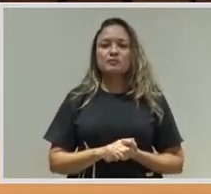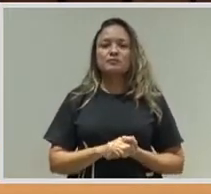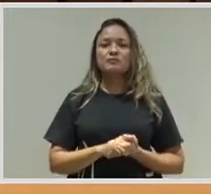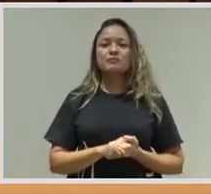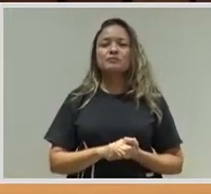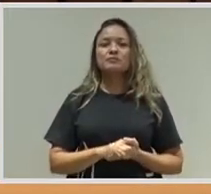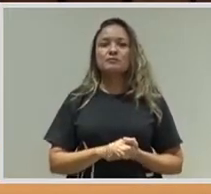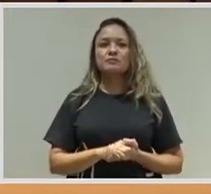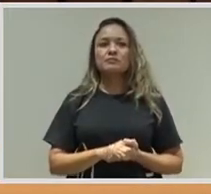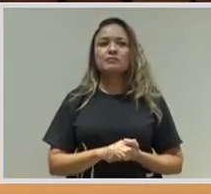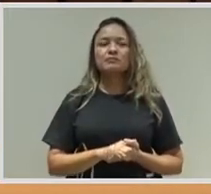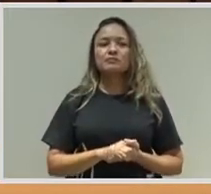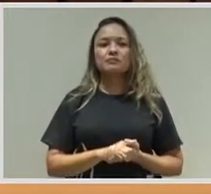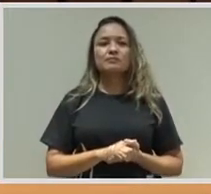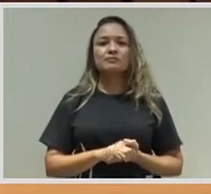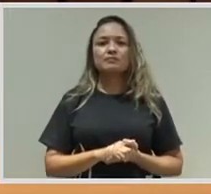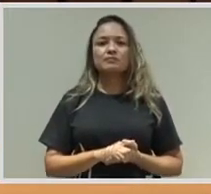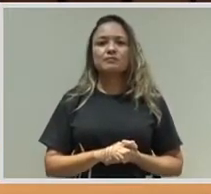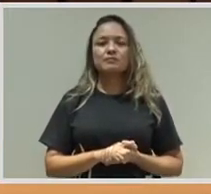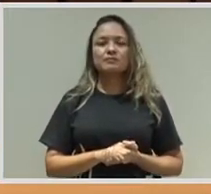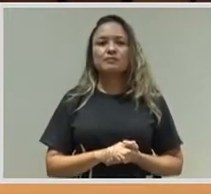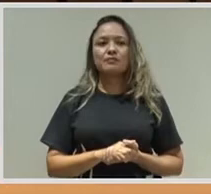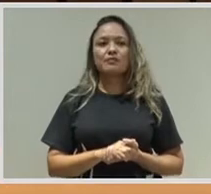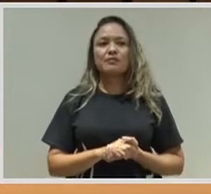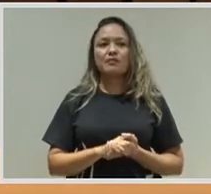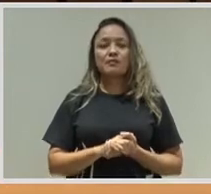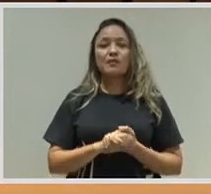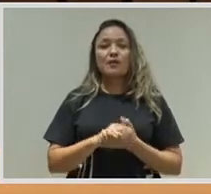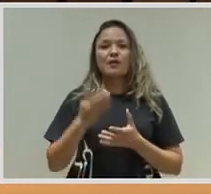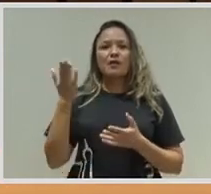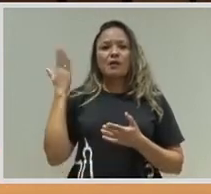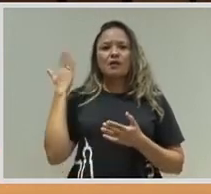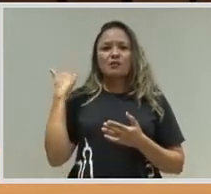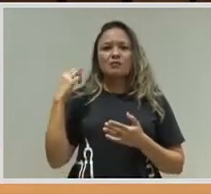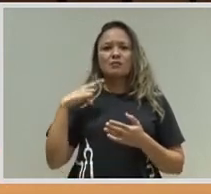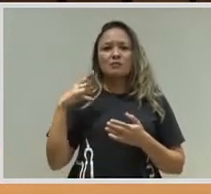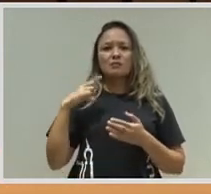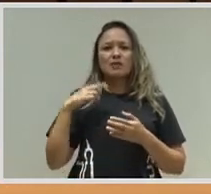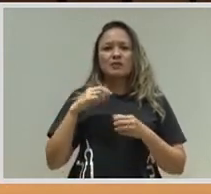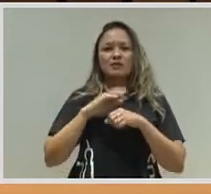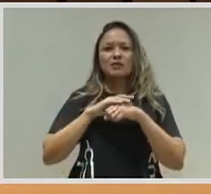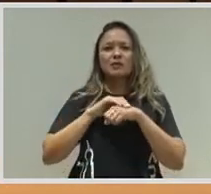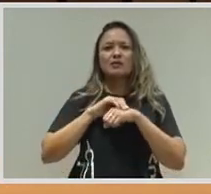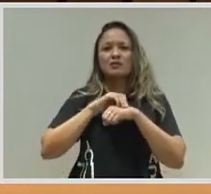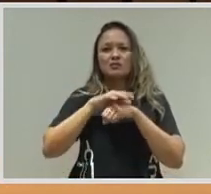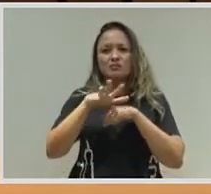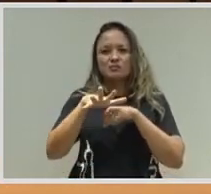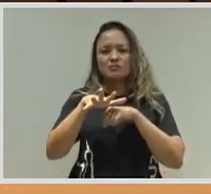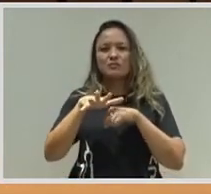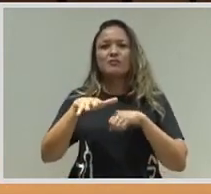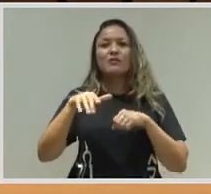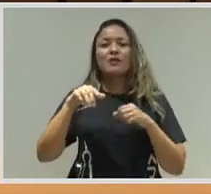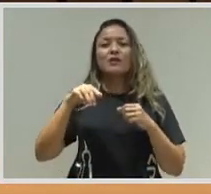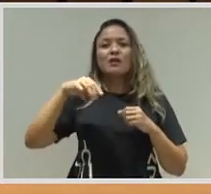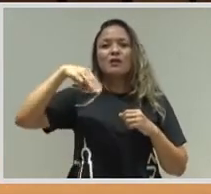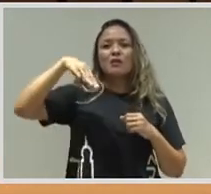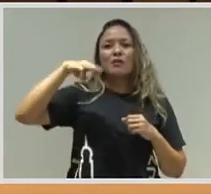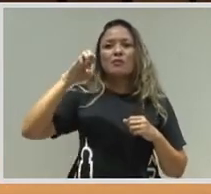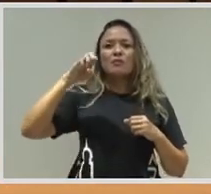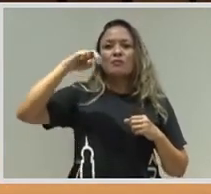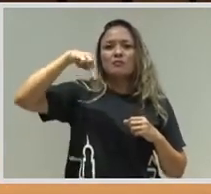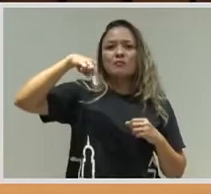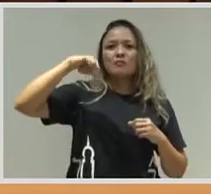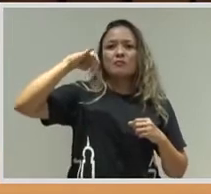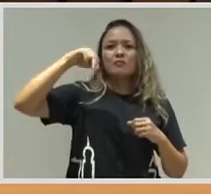principalmente a epidemia de meningite, na década de 70, que a Fiocruz também participou